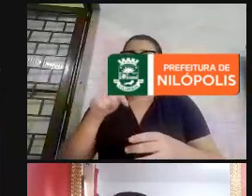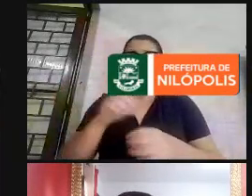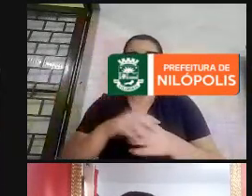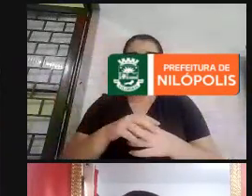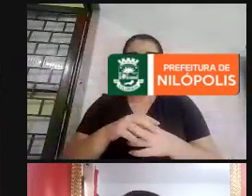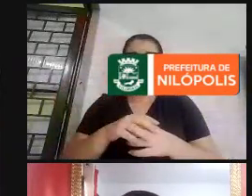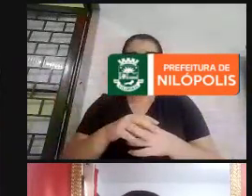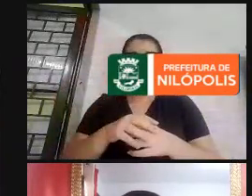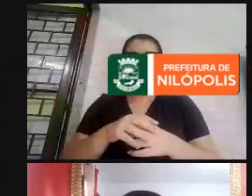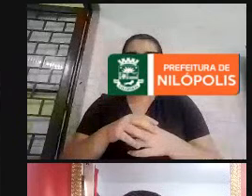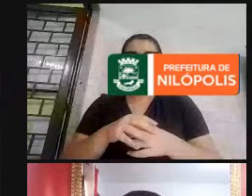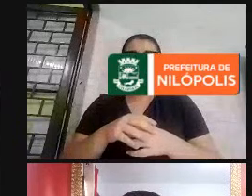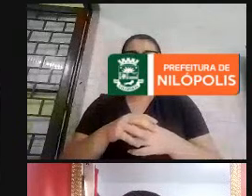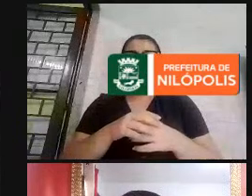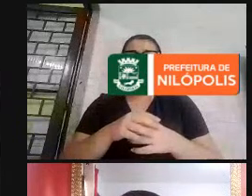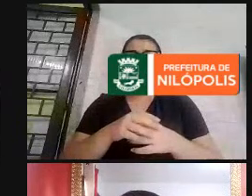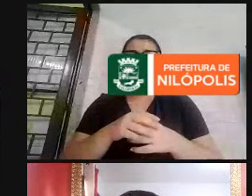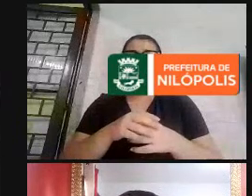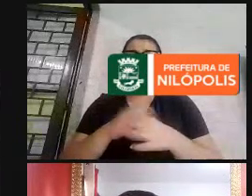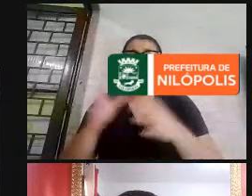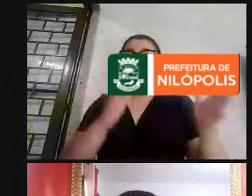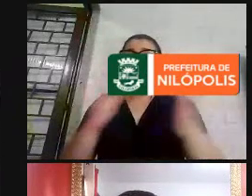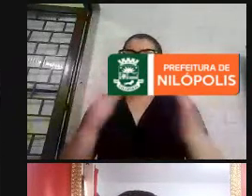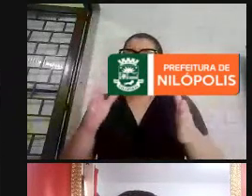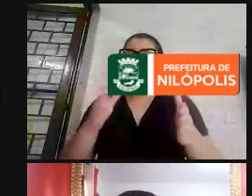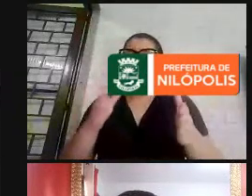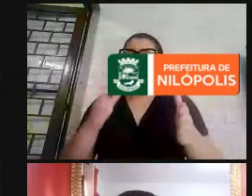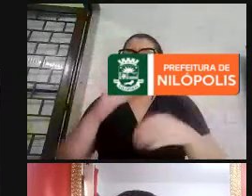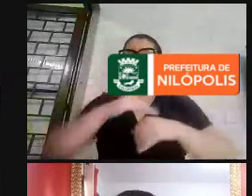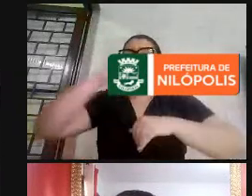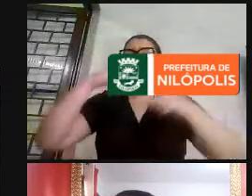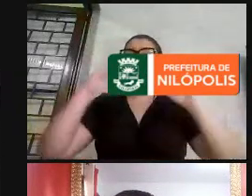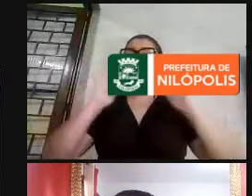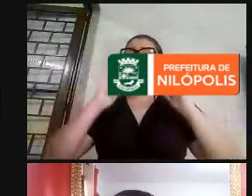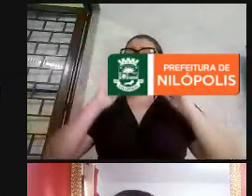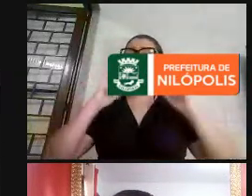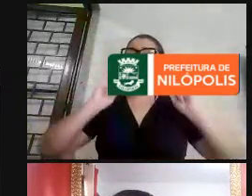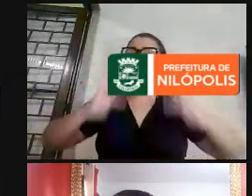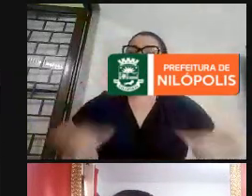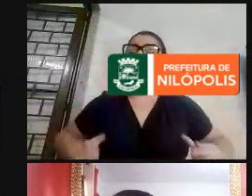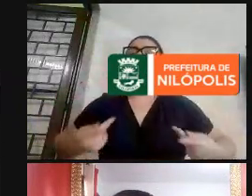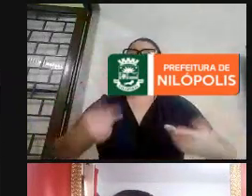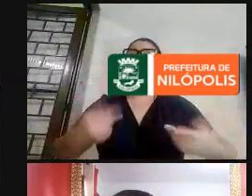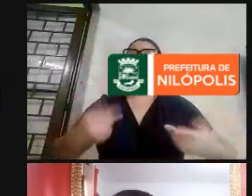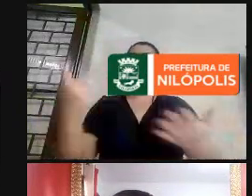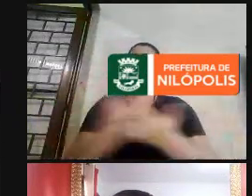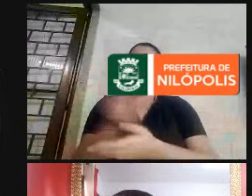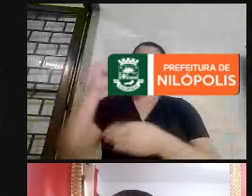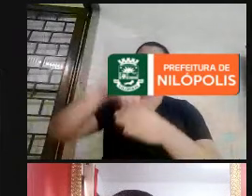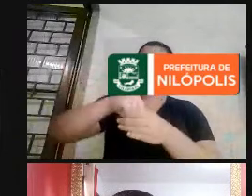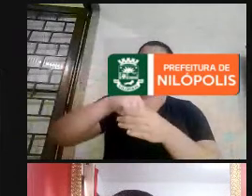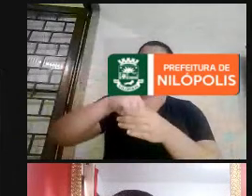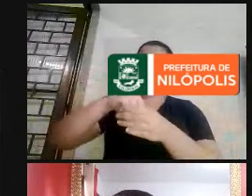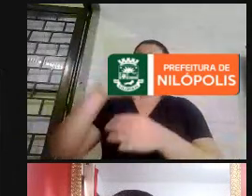desumana, vamos dizer assim, dentro do CPM, do que ocorria dentro do CPM, como o Sérgio falou ali,